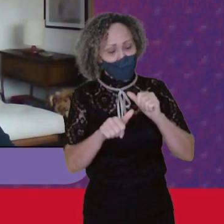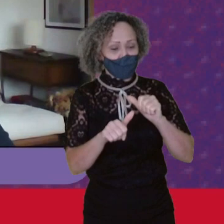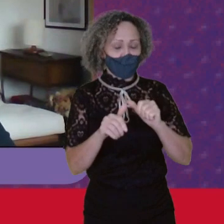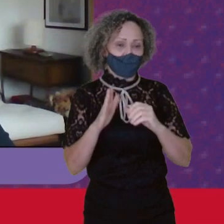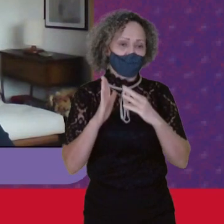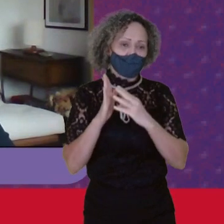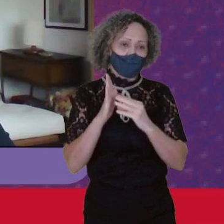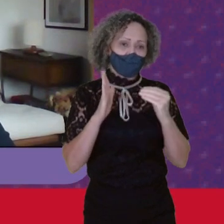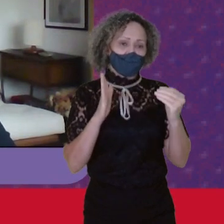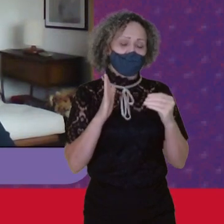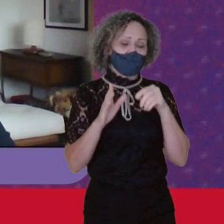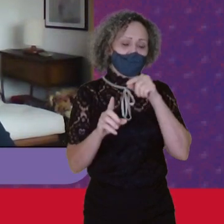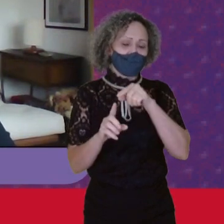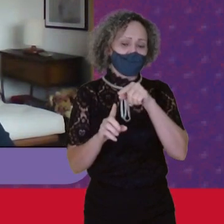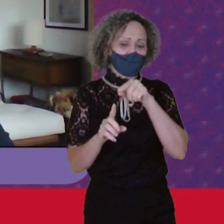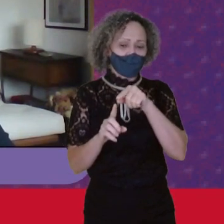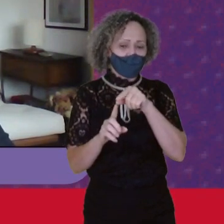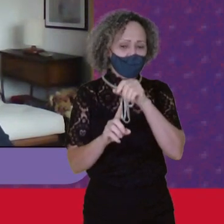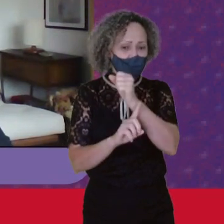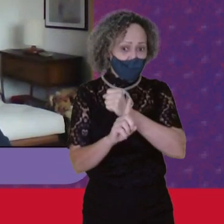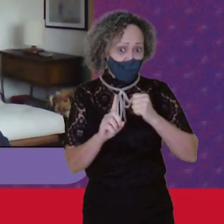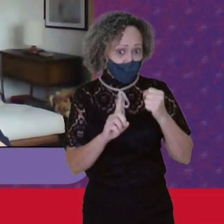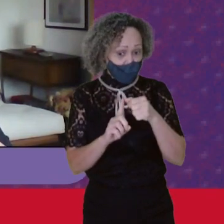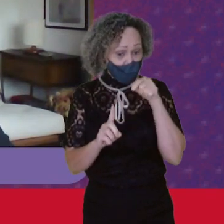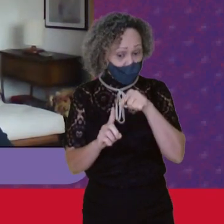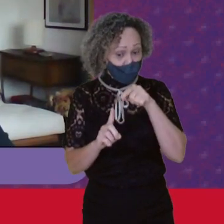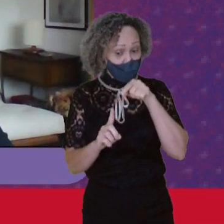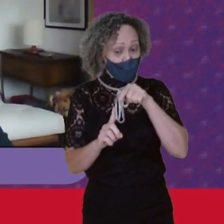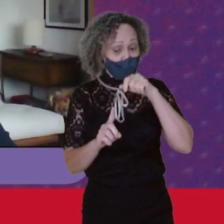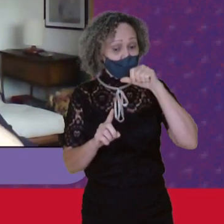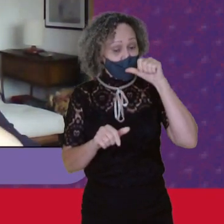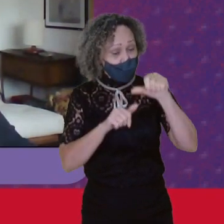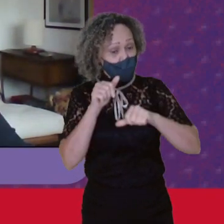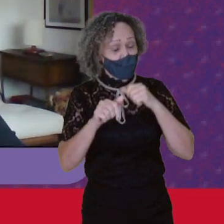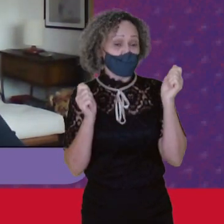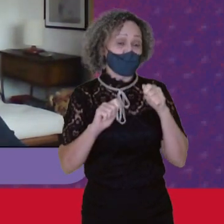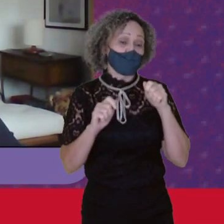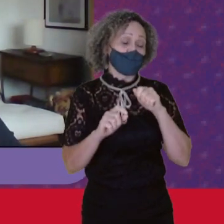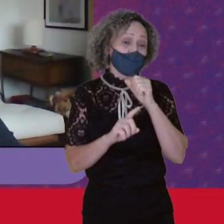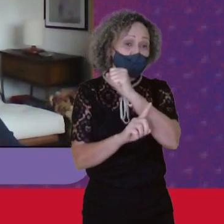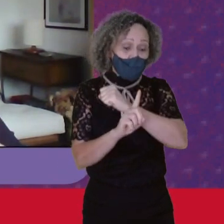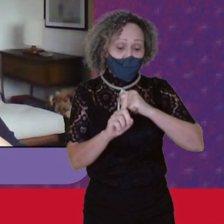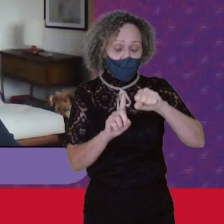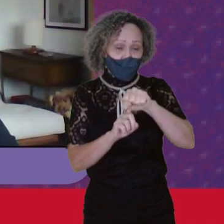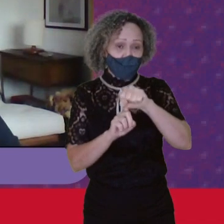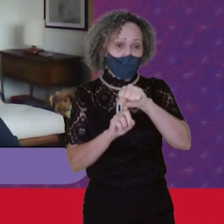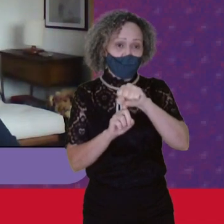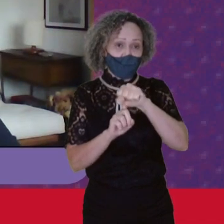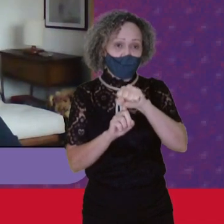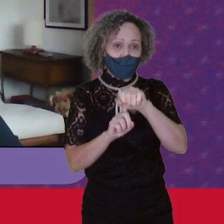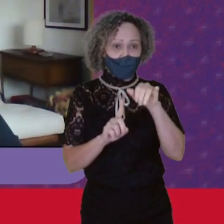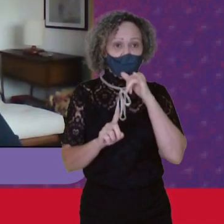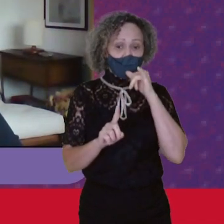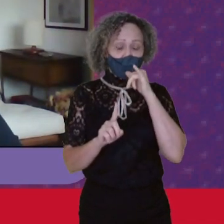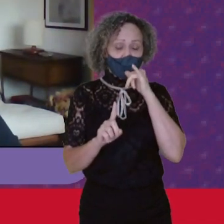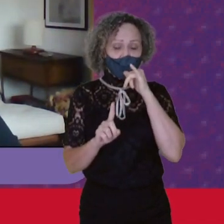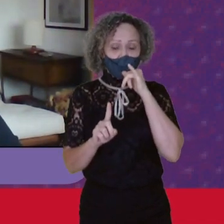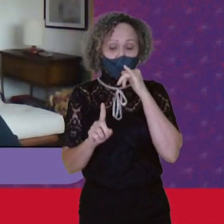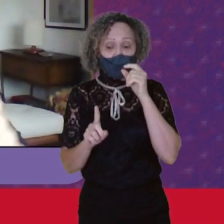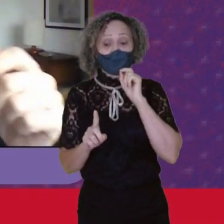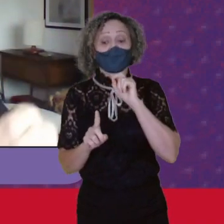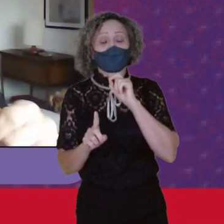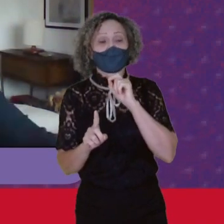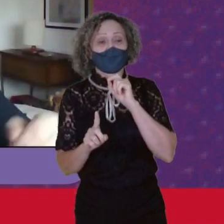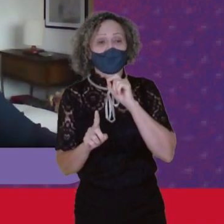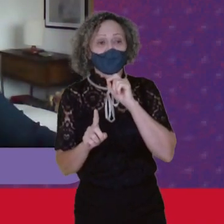Inclusive De sociedade Uma sociedade Que coloque Por exemplo Os bens públicos